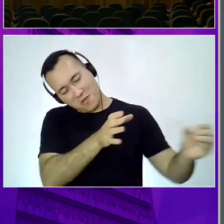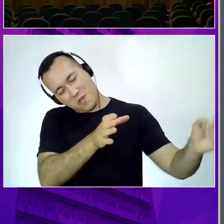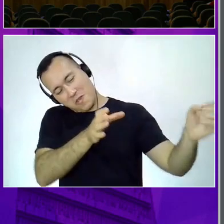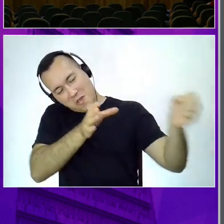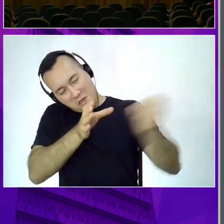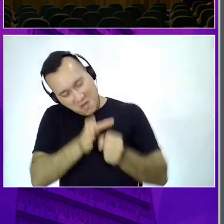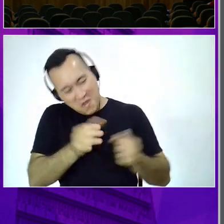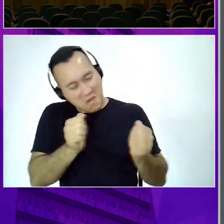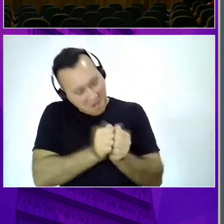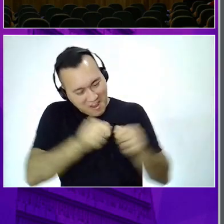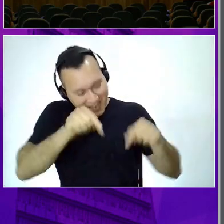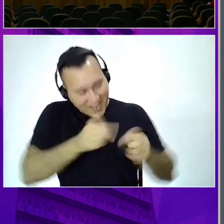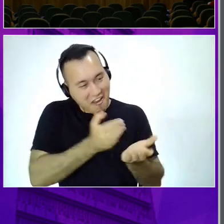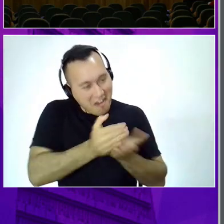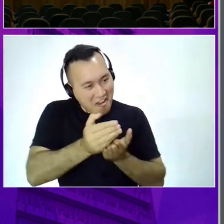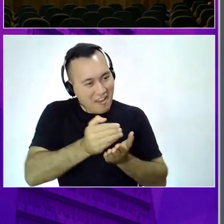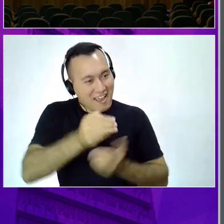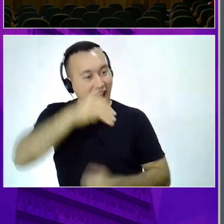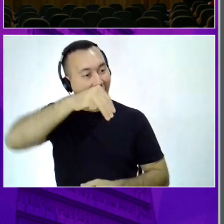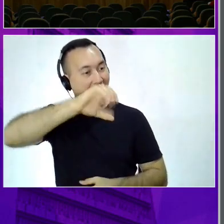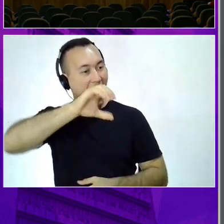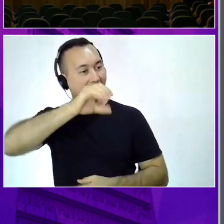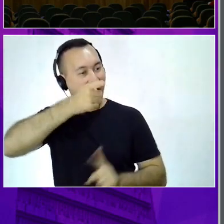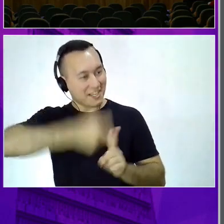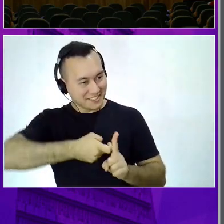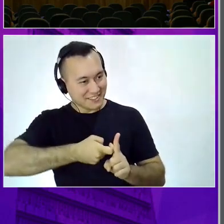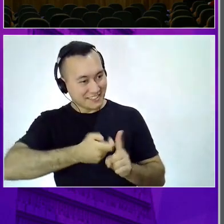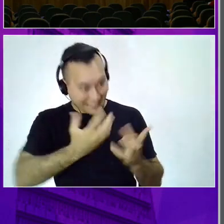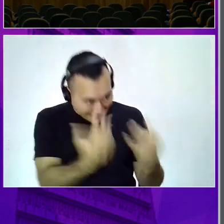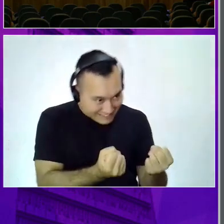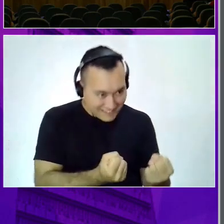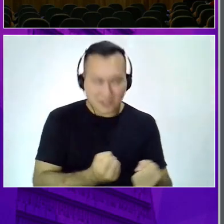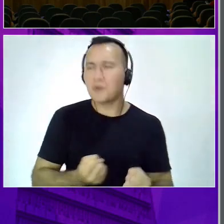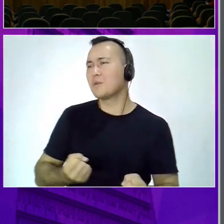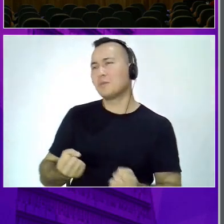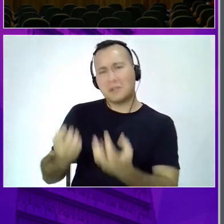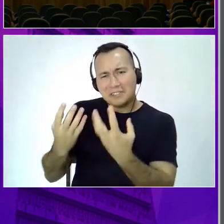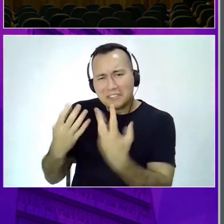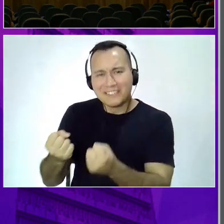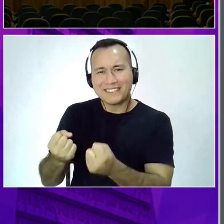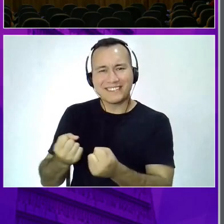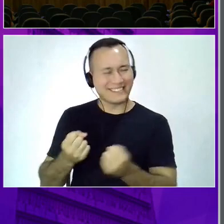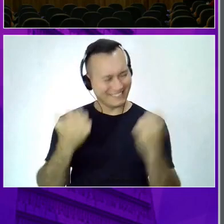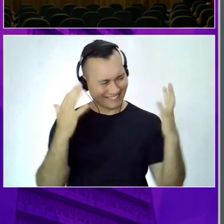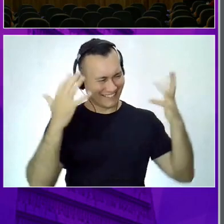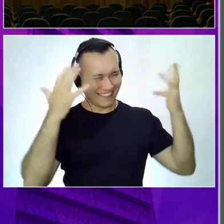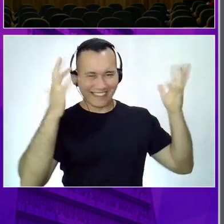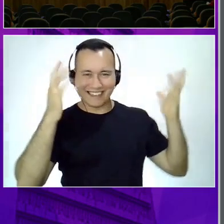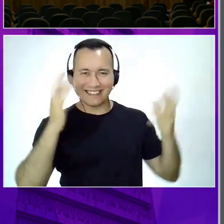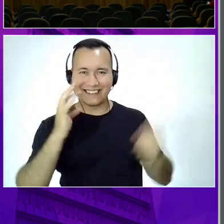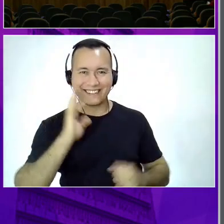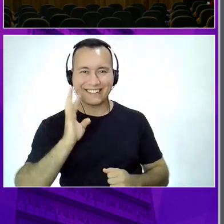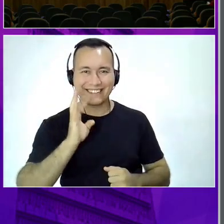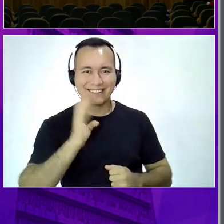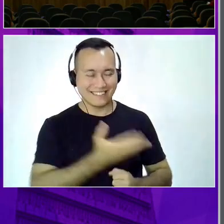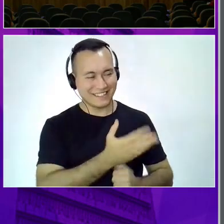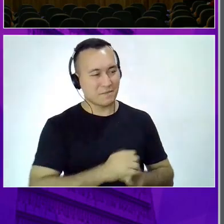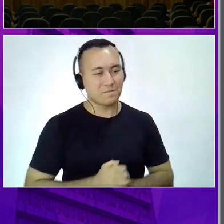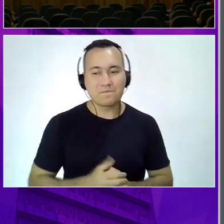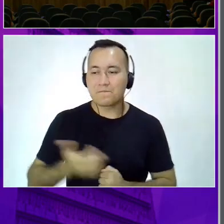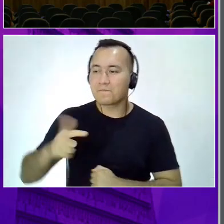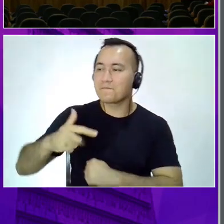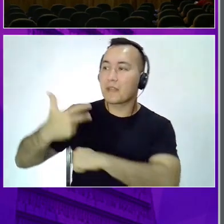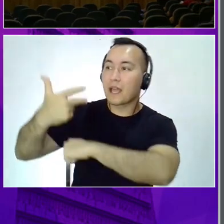Valeu. E eu quero mais do que isso, quero... Eu quero... Cadê? Opa, câmera? Deixa aqui, eu tenho que sair na câmera.